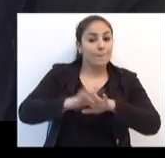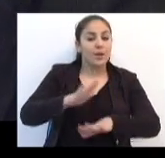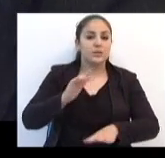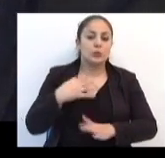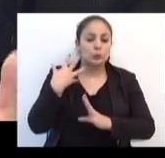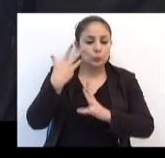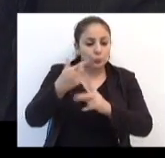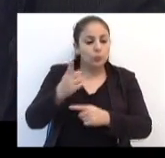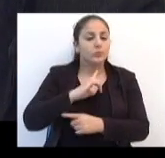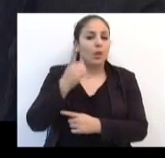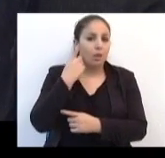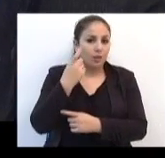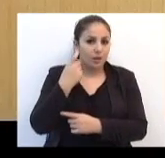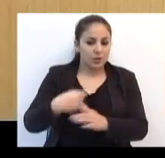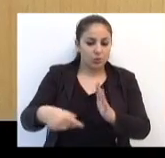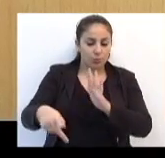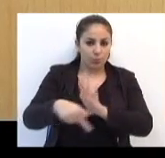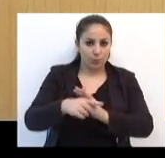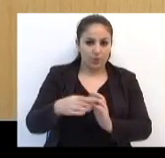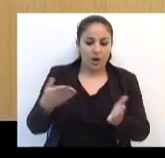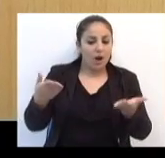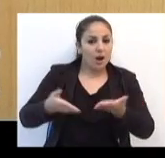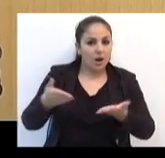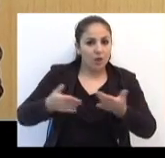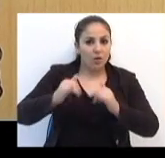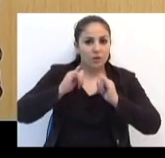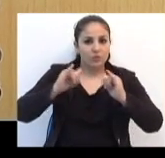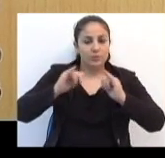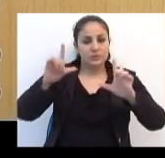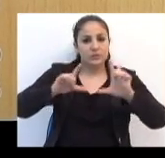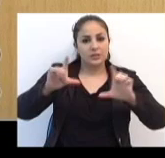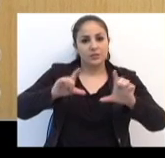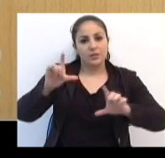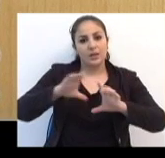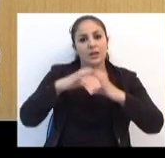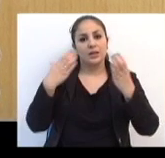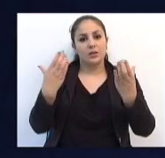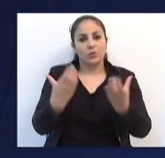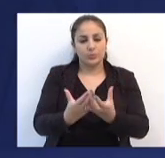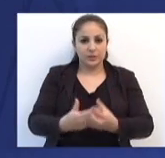Tudo tem seus interesses. Agora, no Canal da Comunidade.